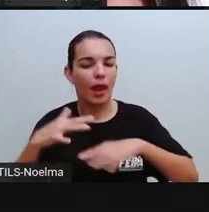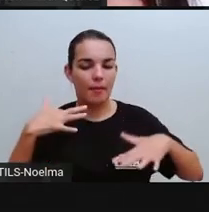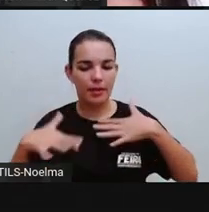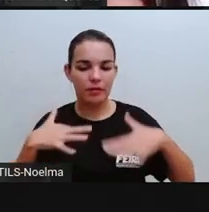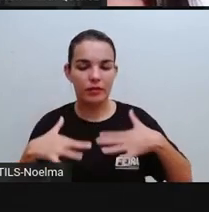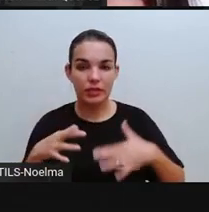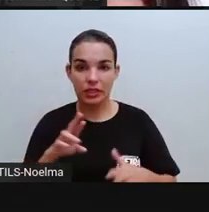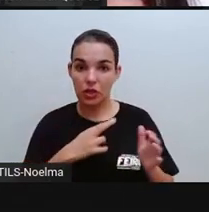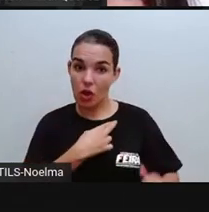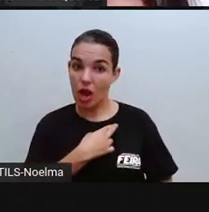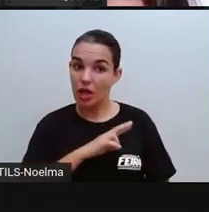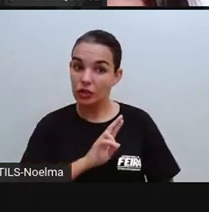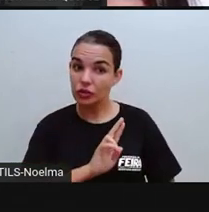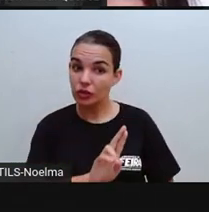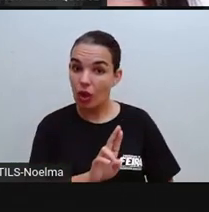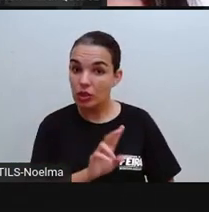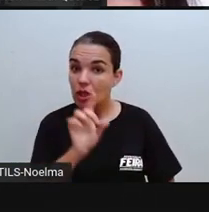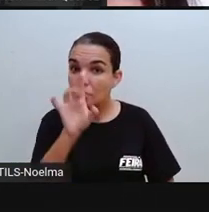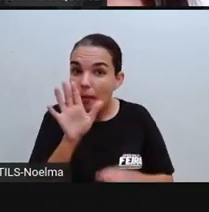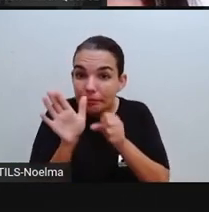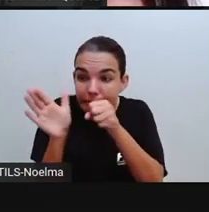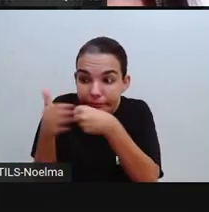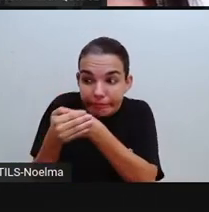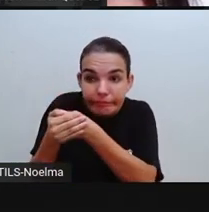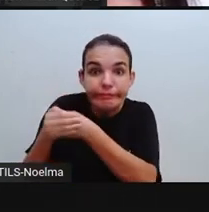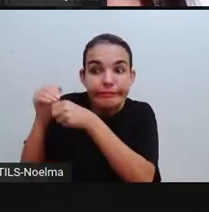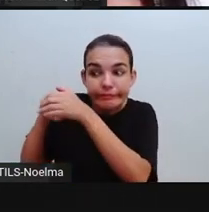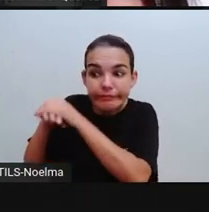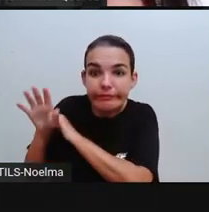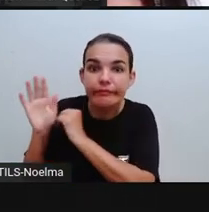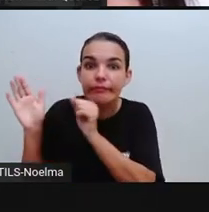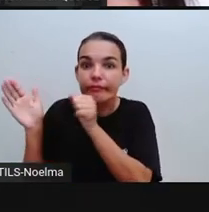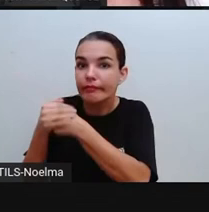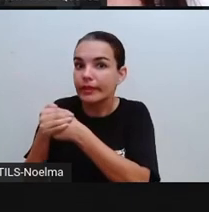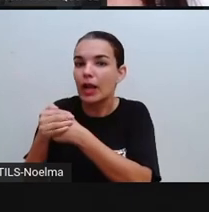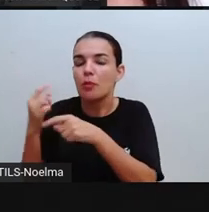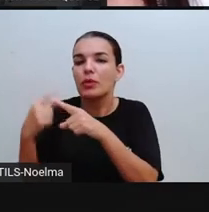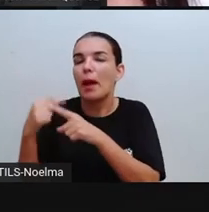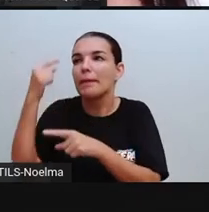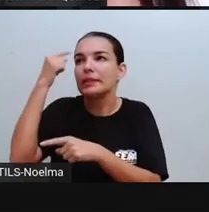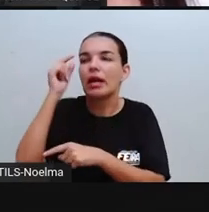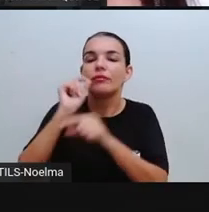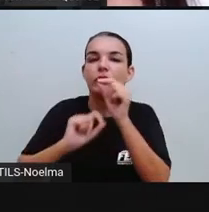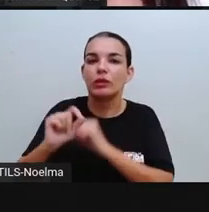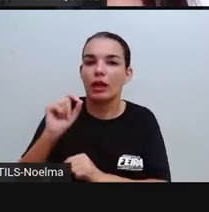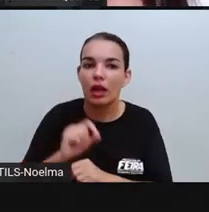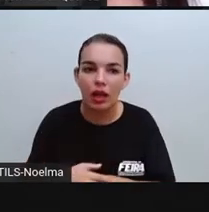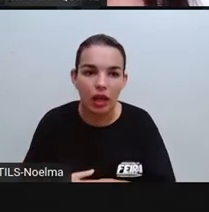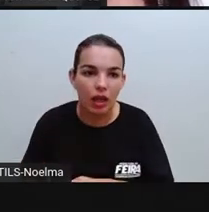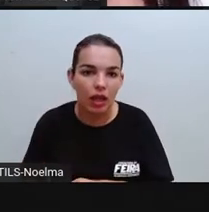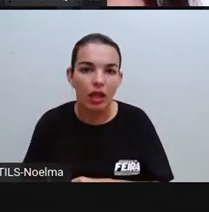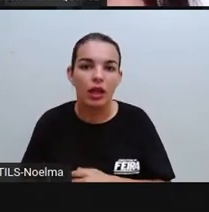religiosas aconteciam de forma sigilosa, né? Eles até tentavam disfarçar, fazendo justamente essa